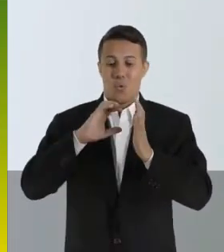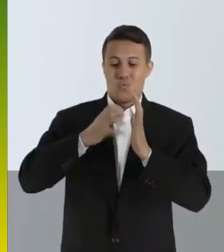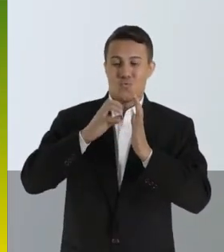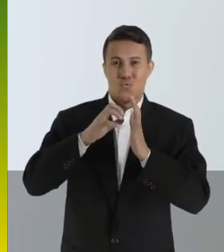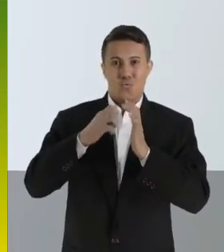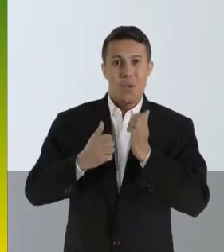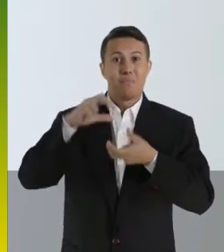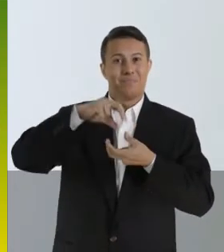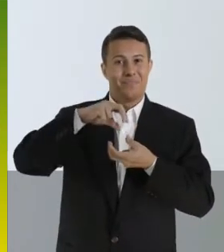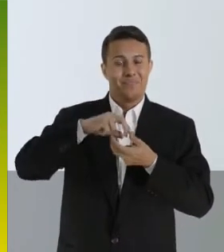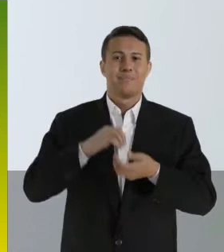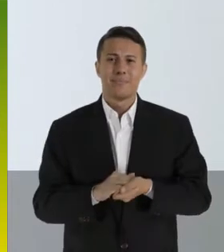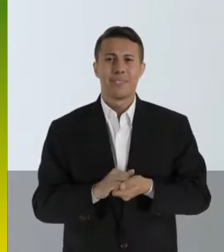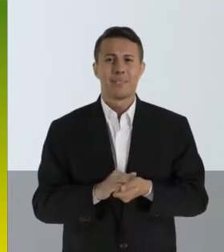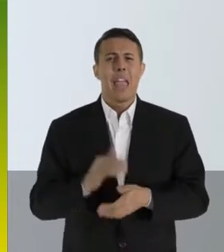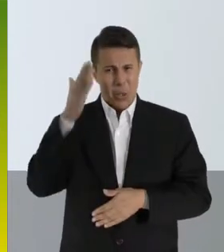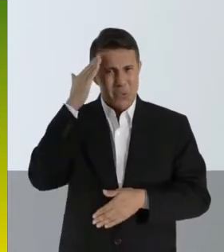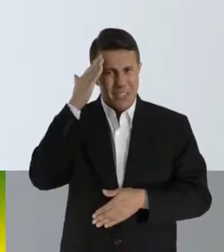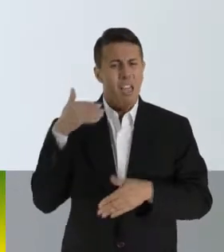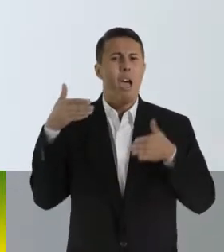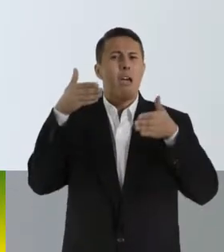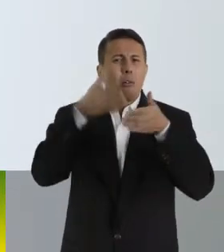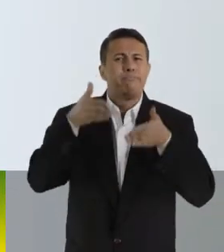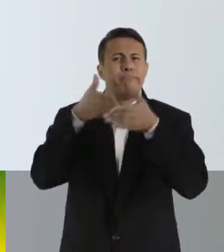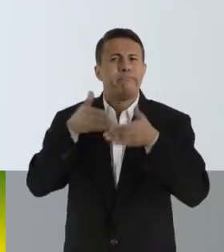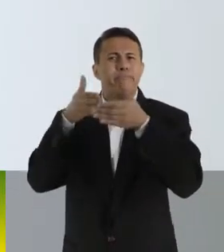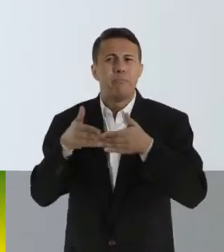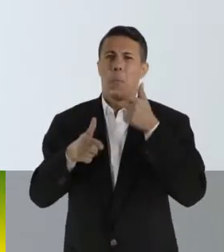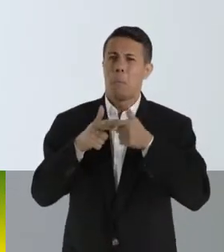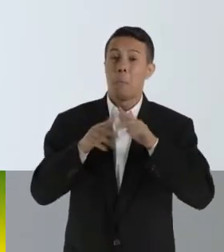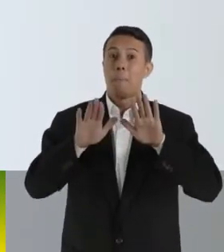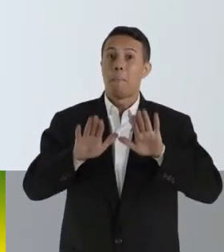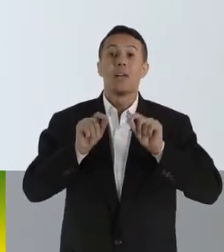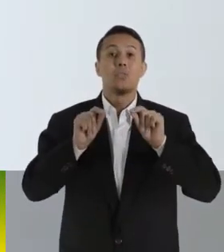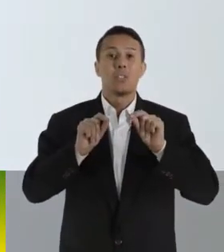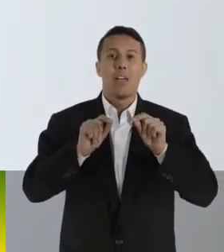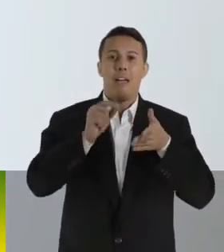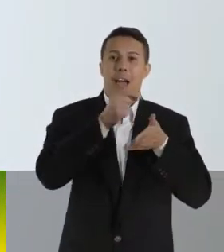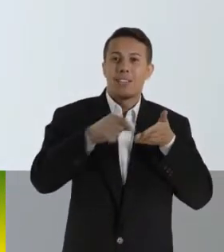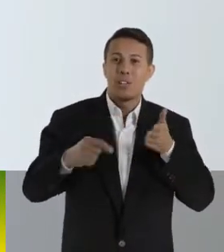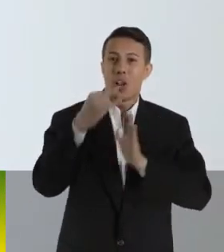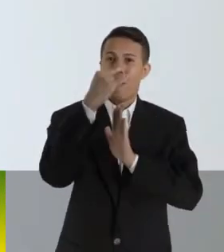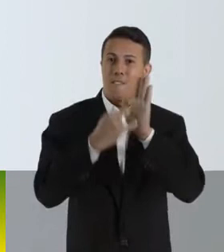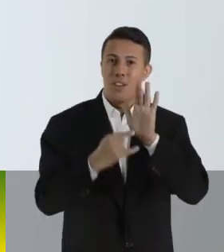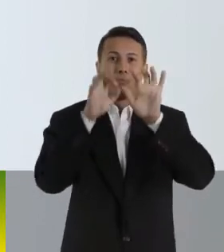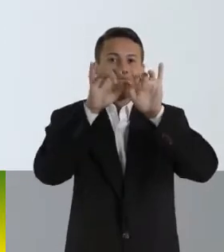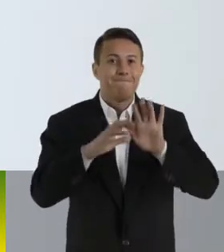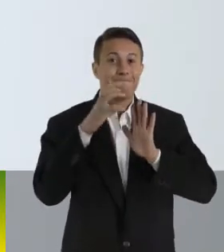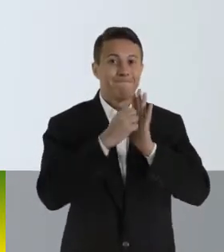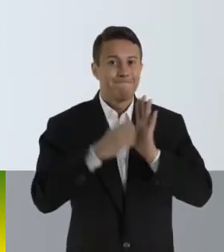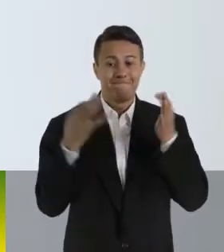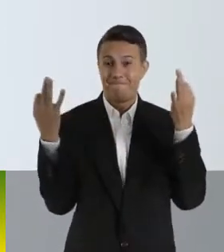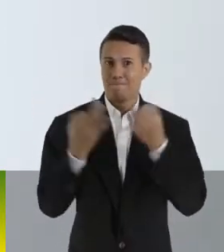para vencermos juntos. A sua assinatura, a ficha, o preenchimento, tem que estar tudo bonitinho, não pode ter nenhum erro. E só mais uma